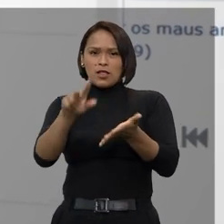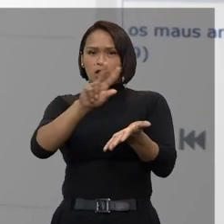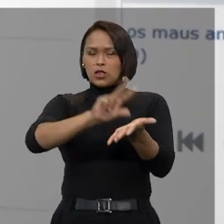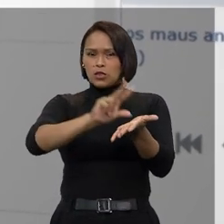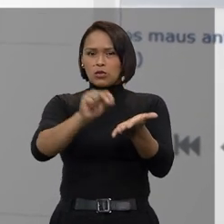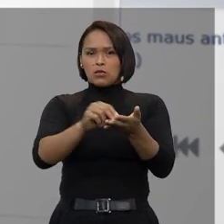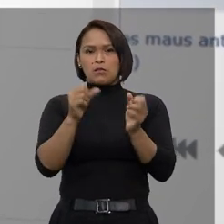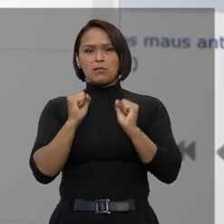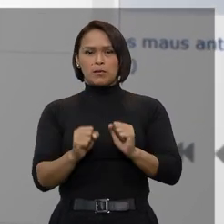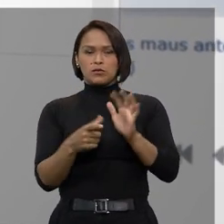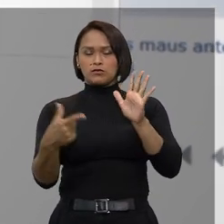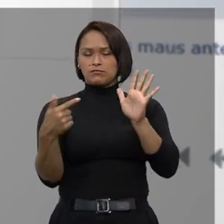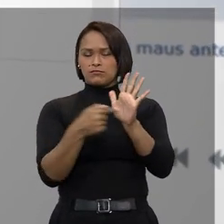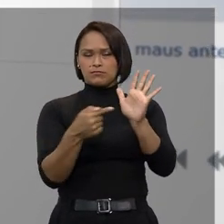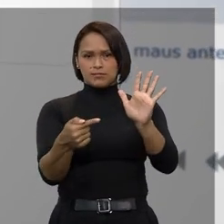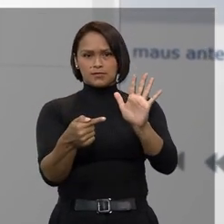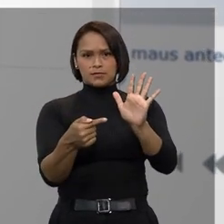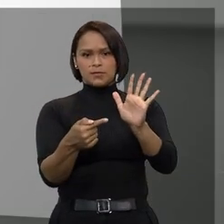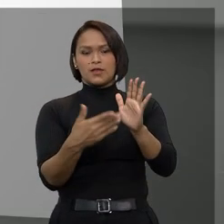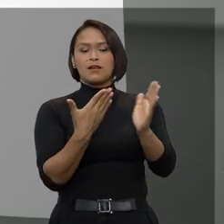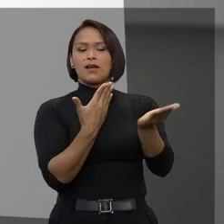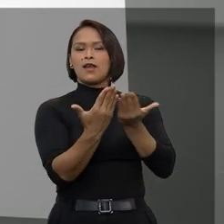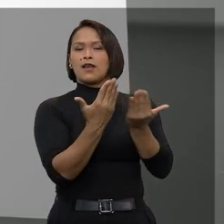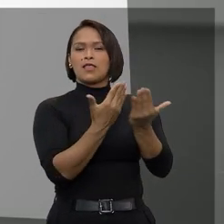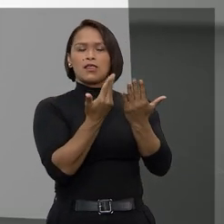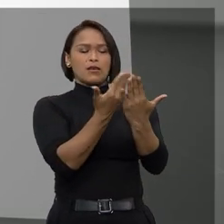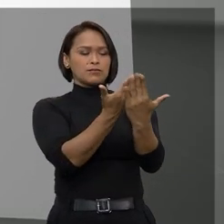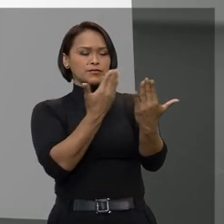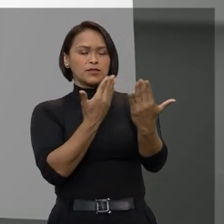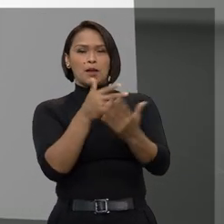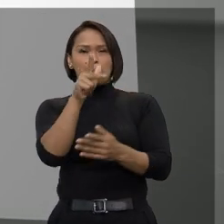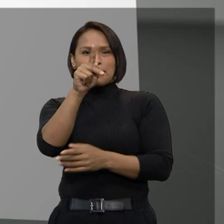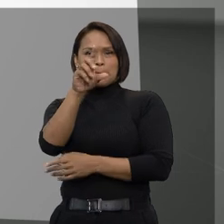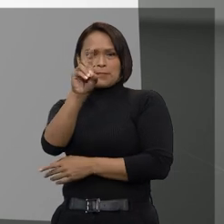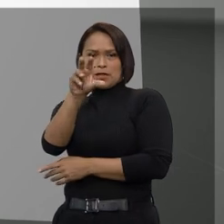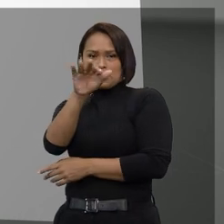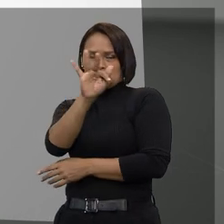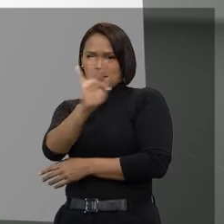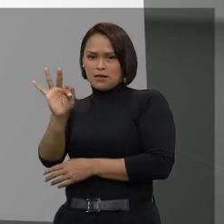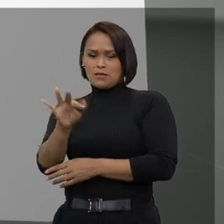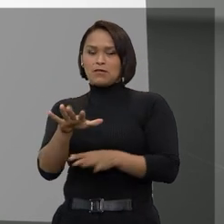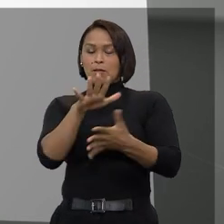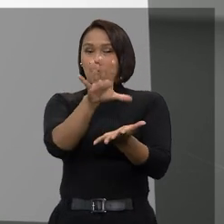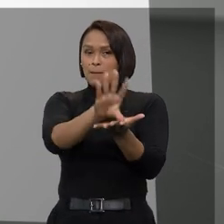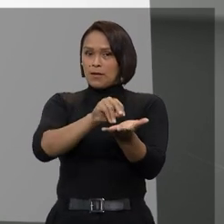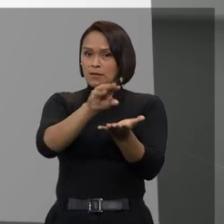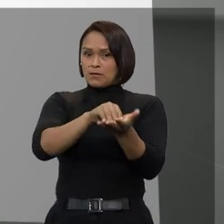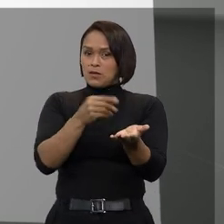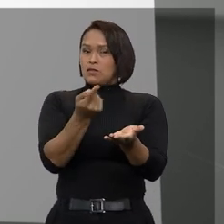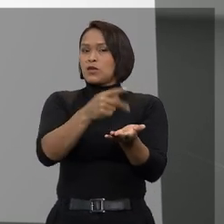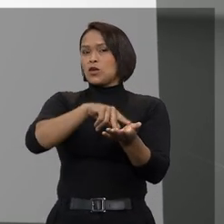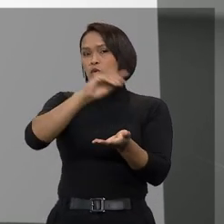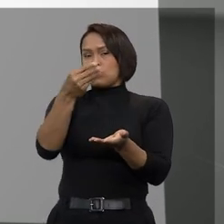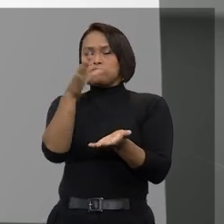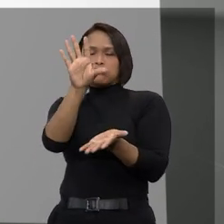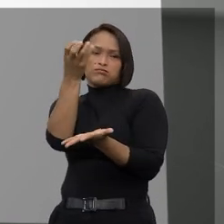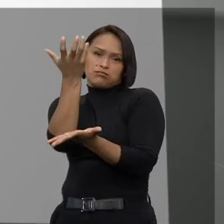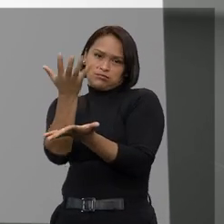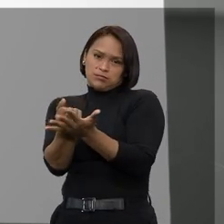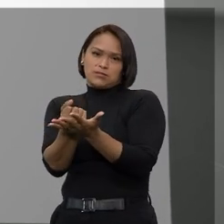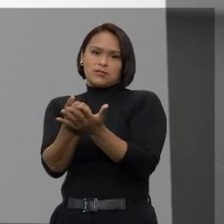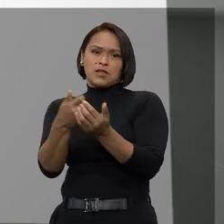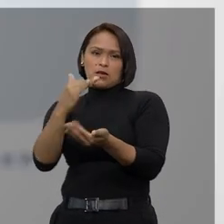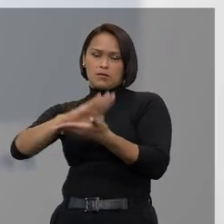documento, clique nesse ícone. Para exibir o espelho da súmula em formato PDF para imprimir ou salvar no